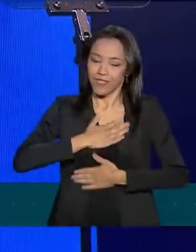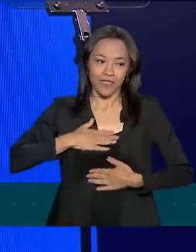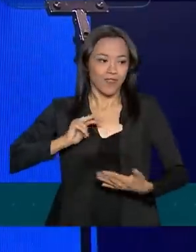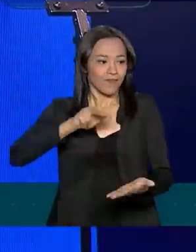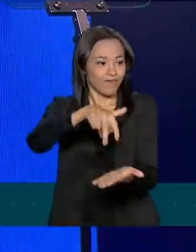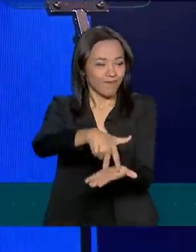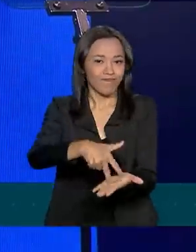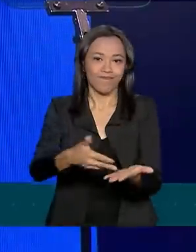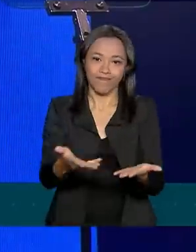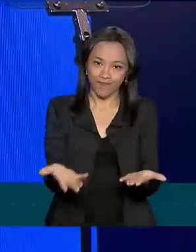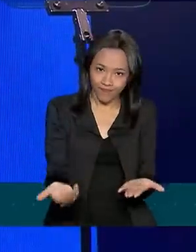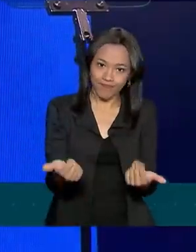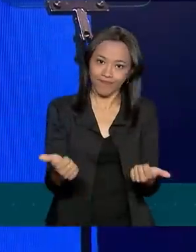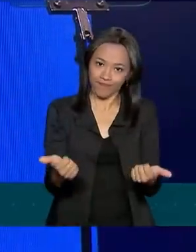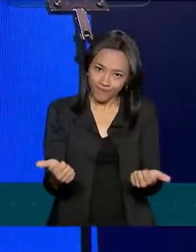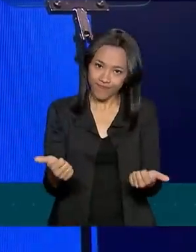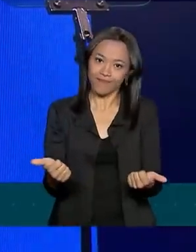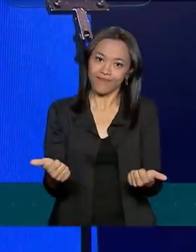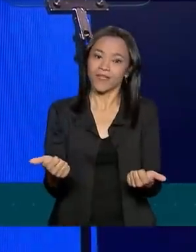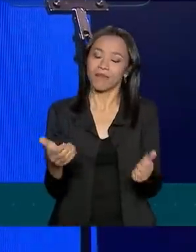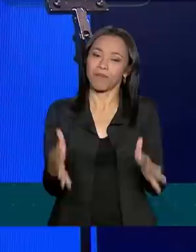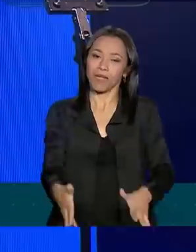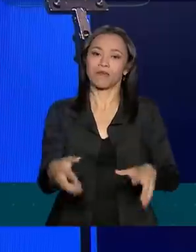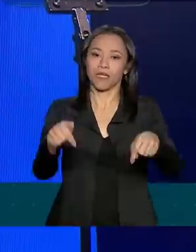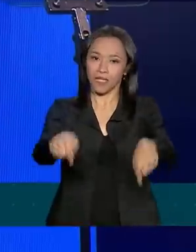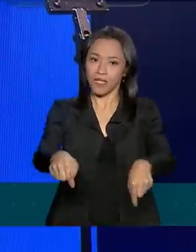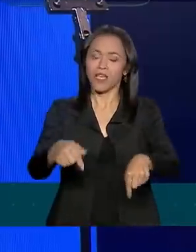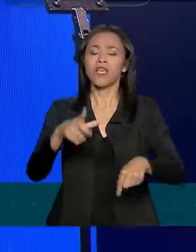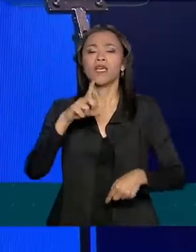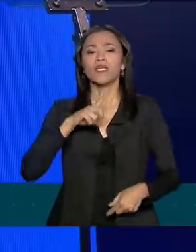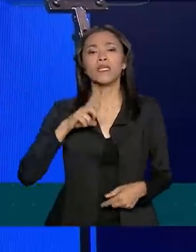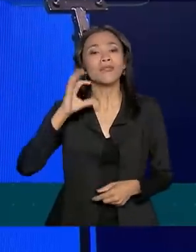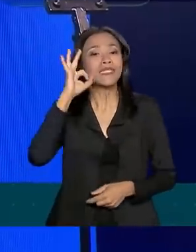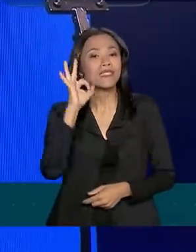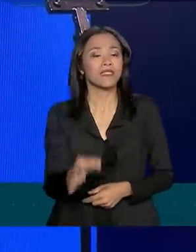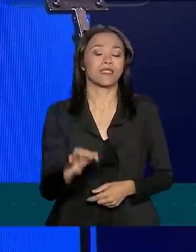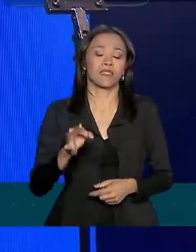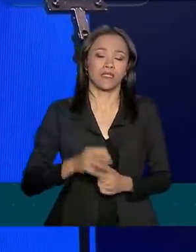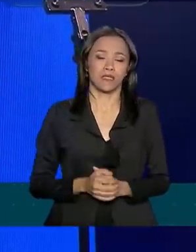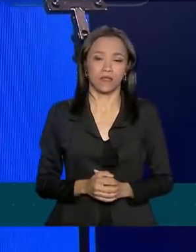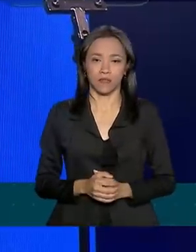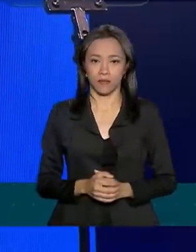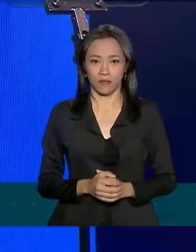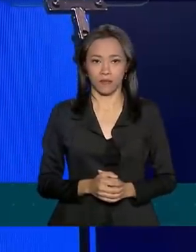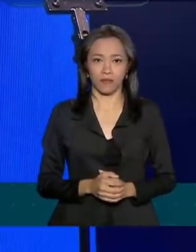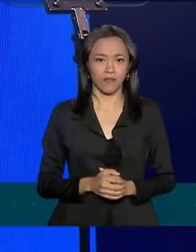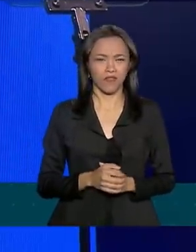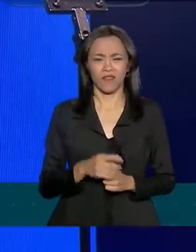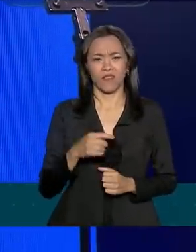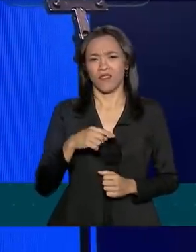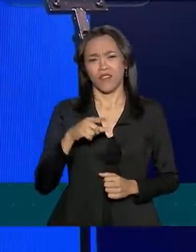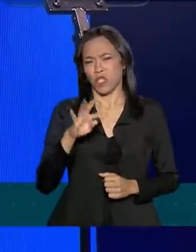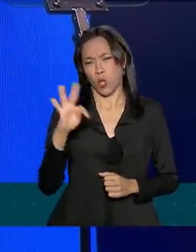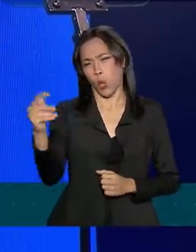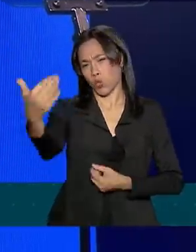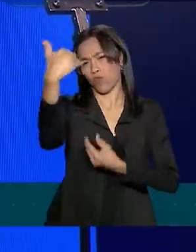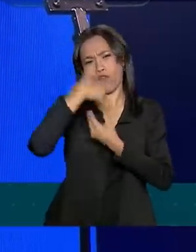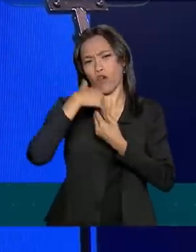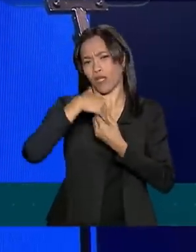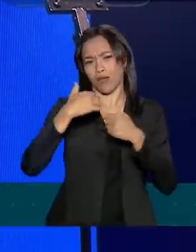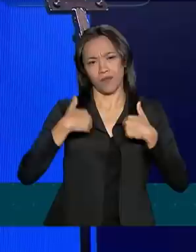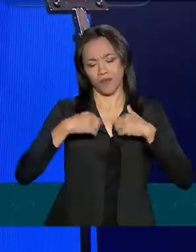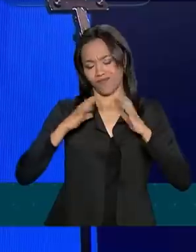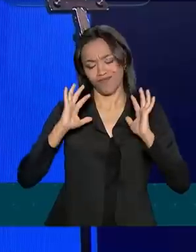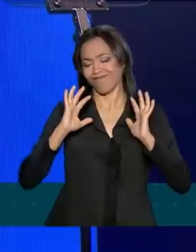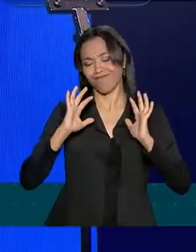compareço a esse evento. E tenho certeza que nem todos votaram em mim aqui, mas o meu